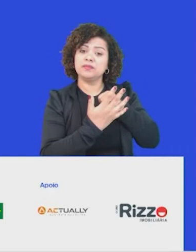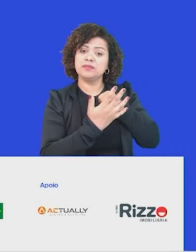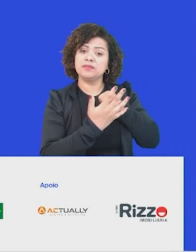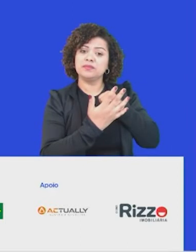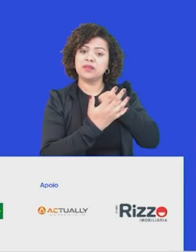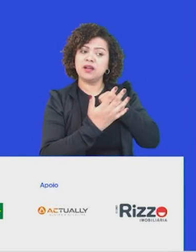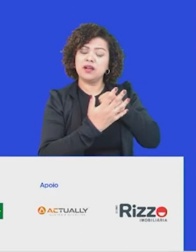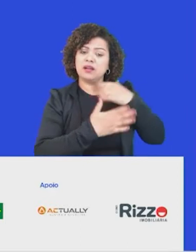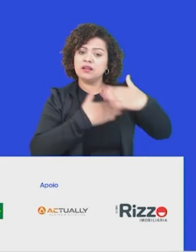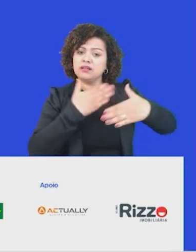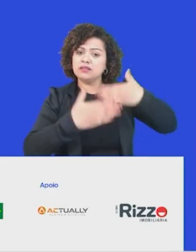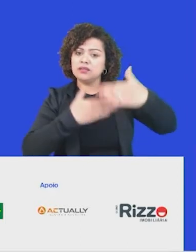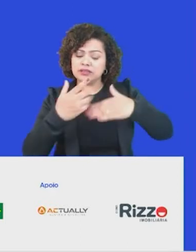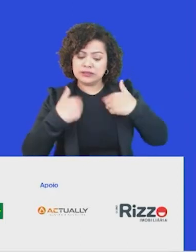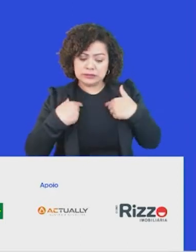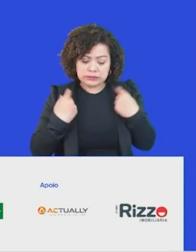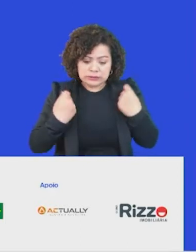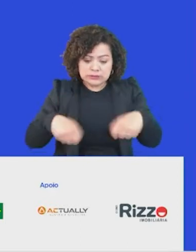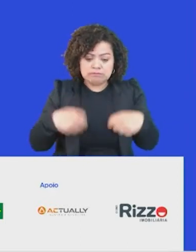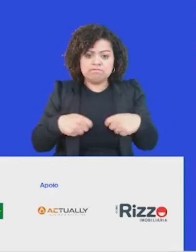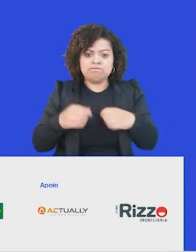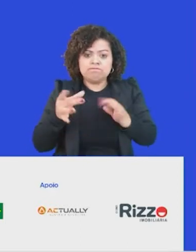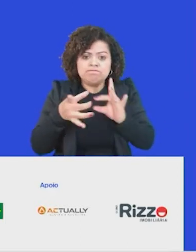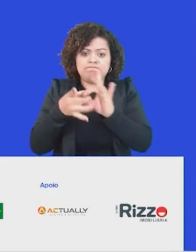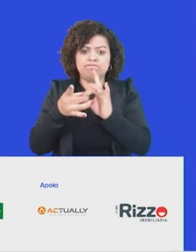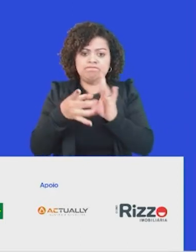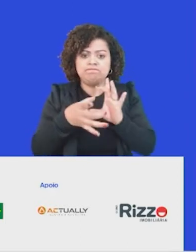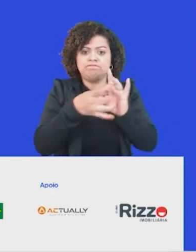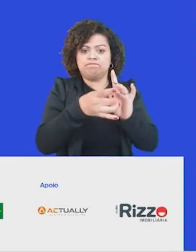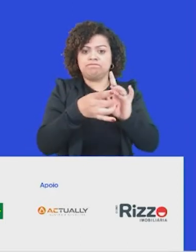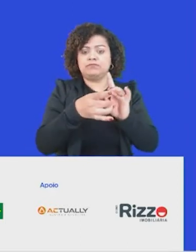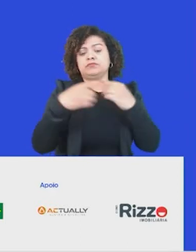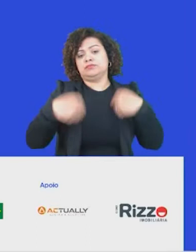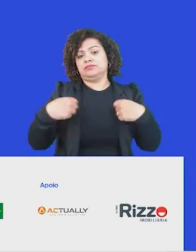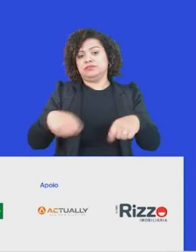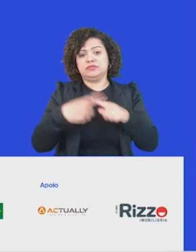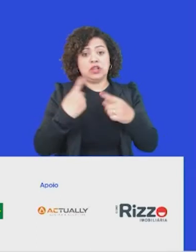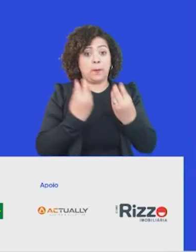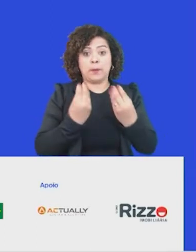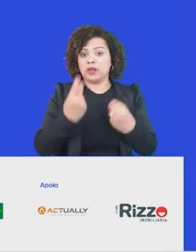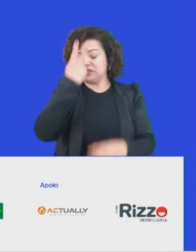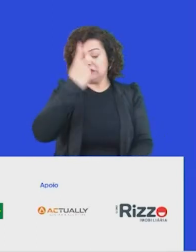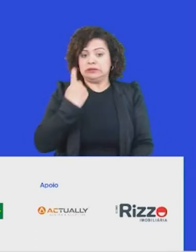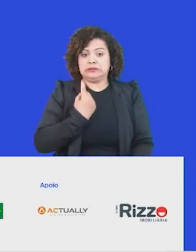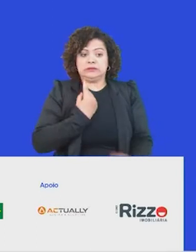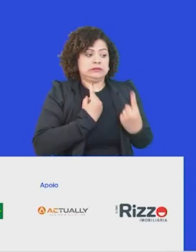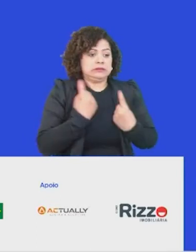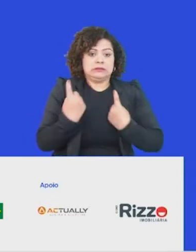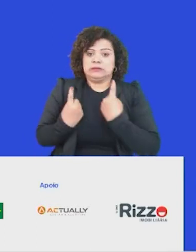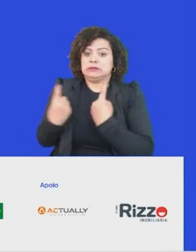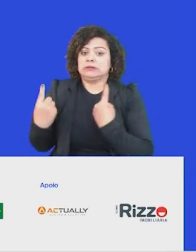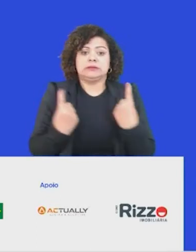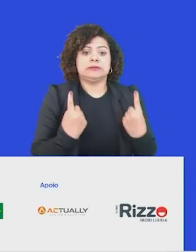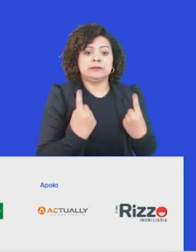mas essa necessidade humana de reconectar, ela está cada vez mais latente, marcante, gritante, e a gente